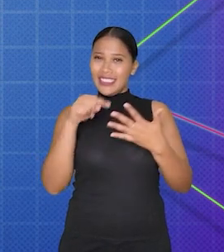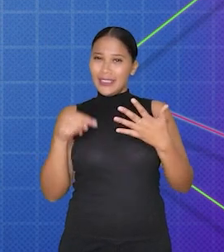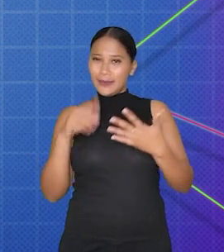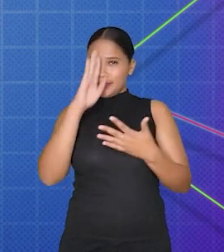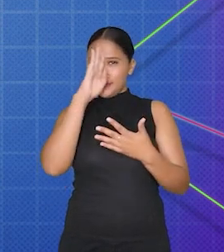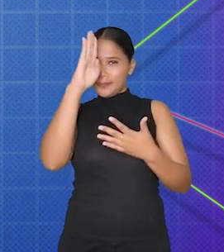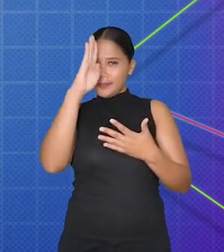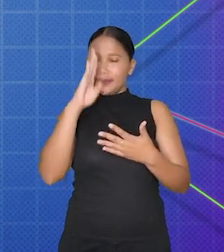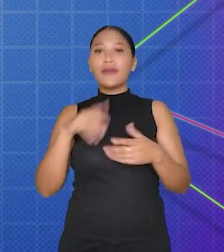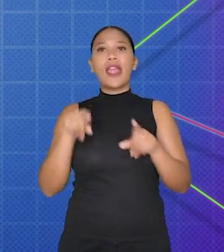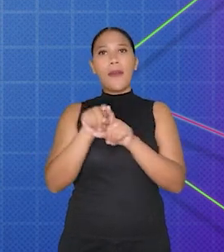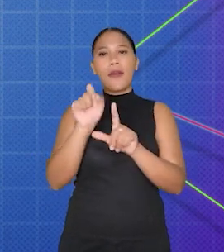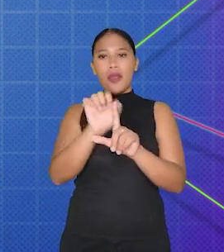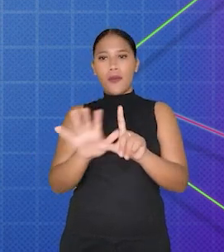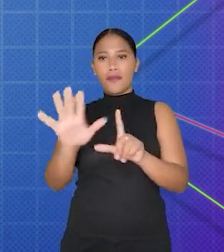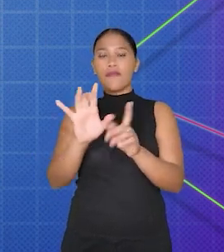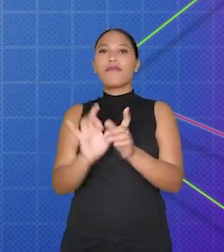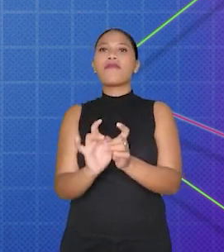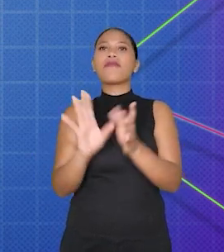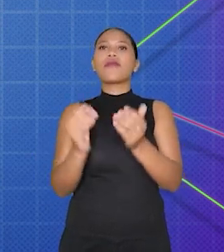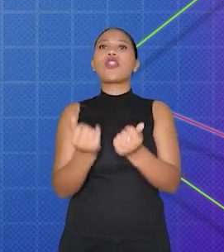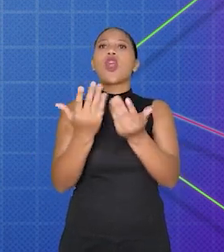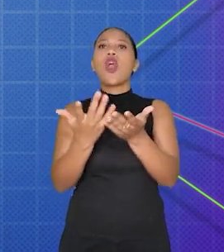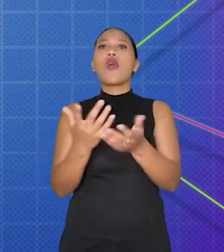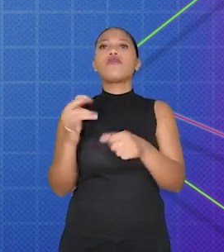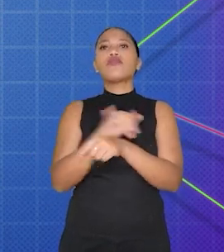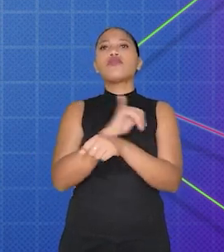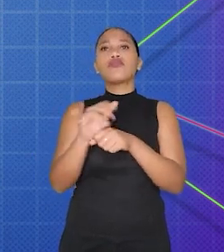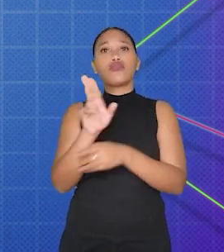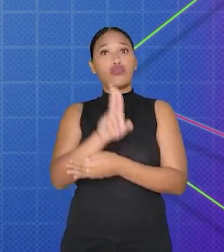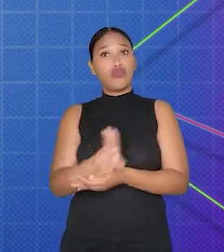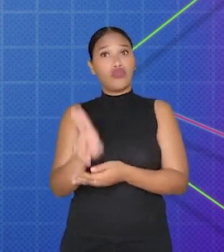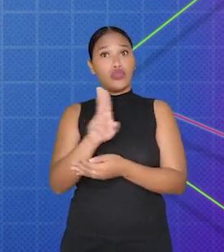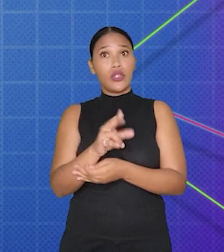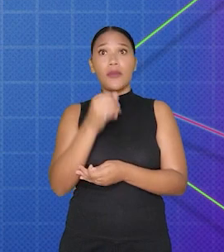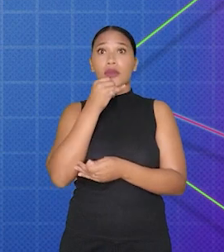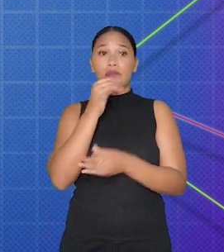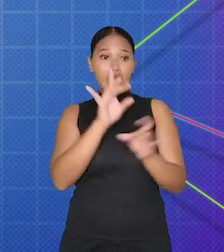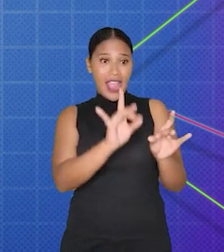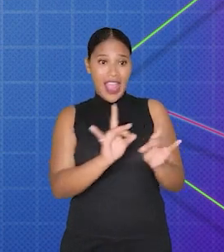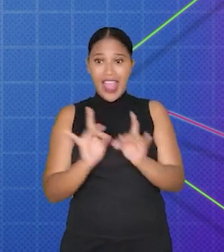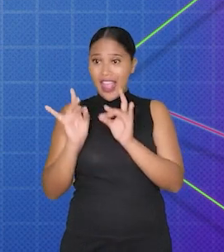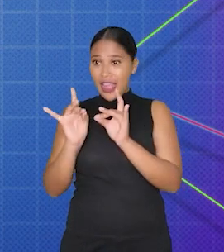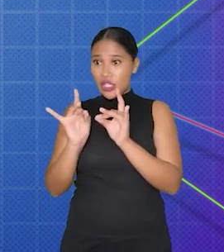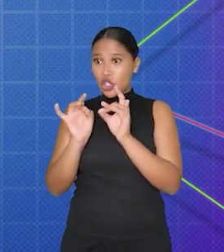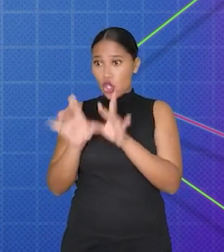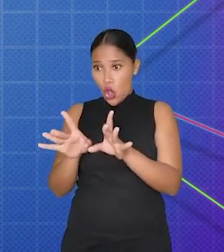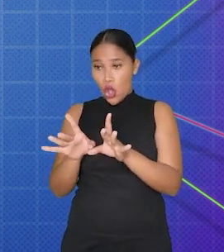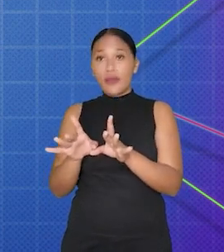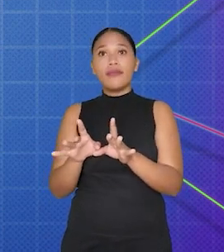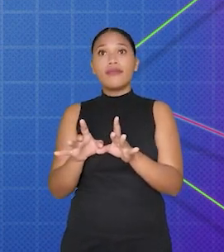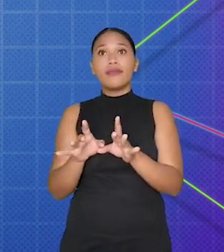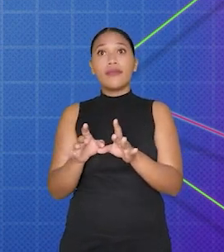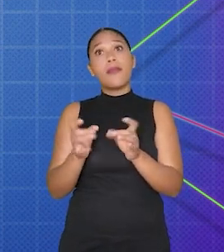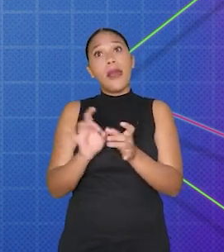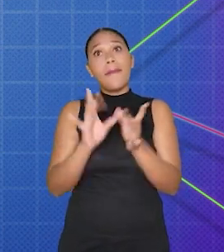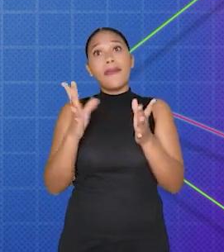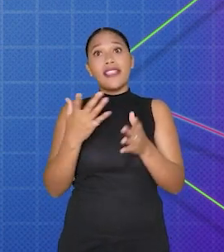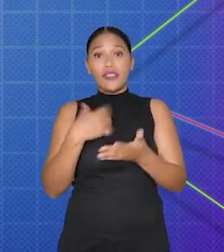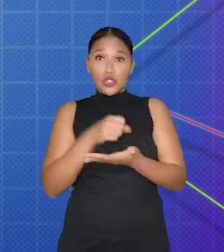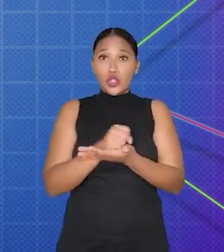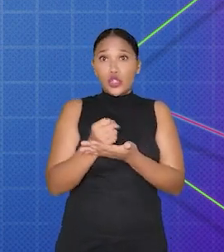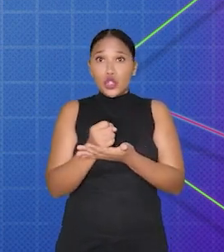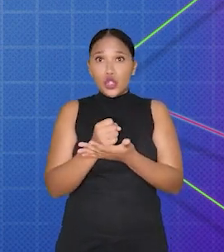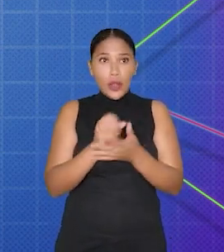comportamentos, o Construct 2 oferece outros recursos úteis, como o comportamento de arrastar e soltar, que permite que o jogador